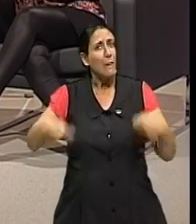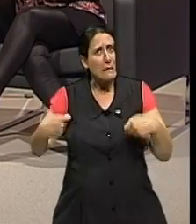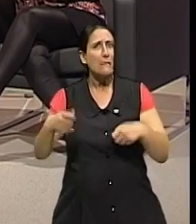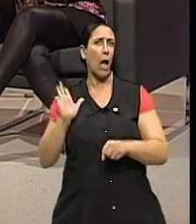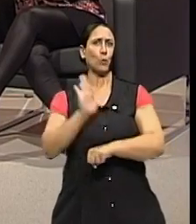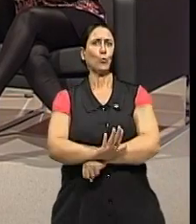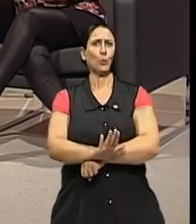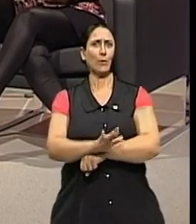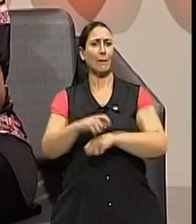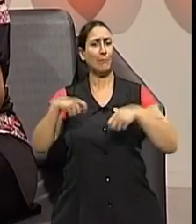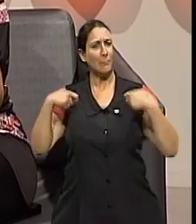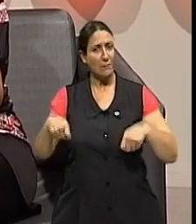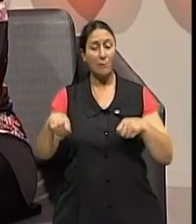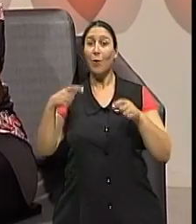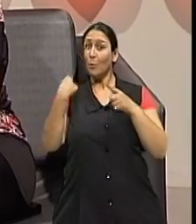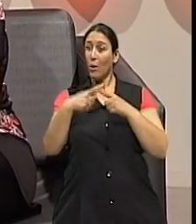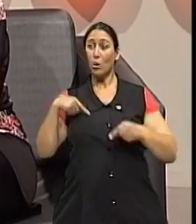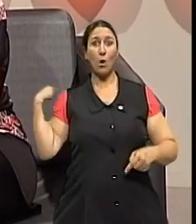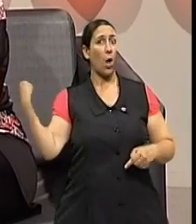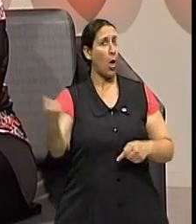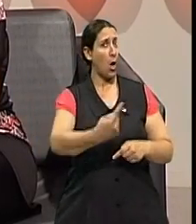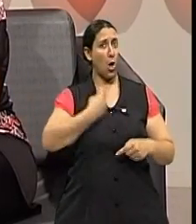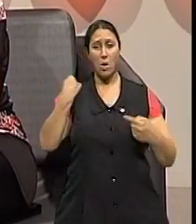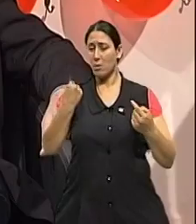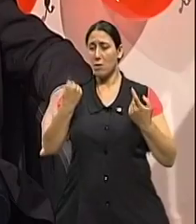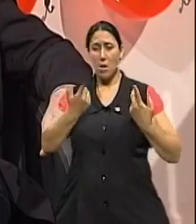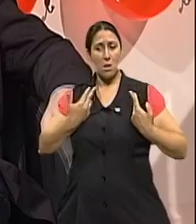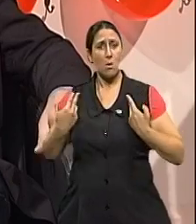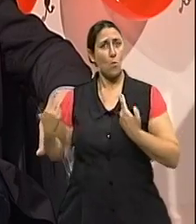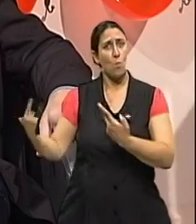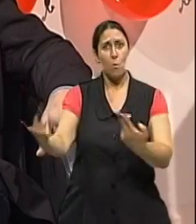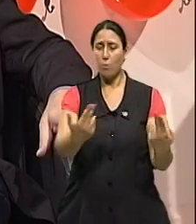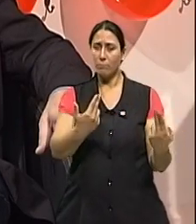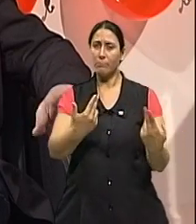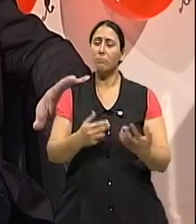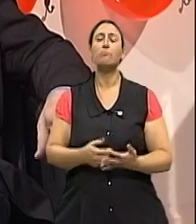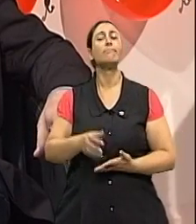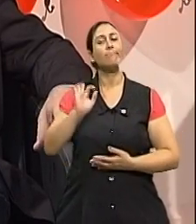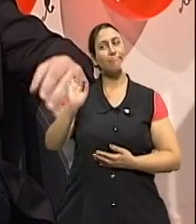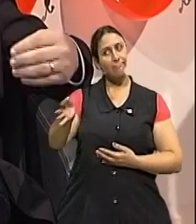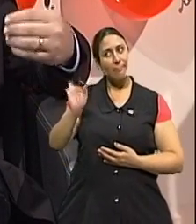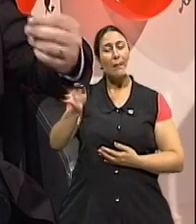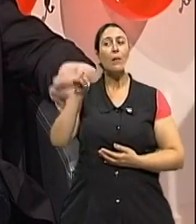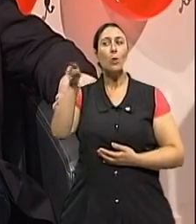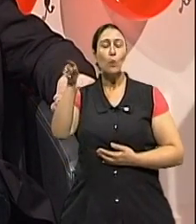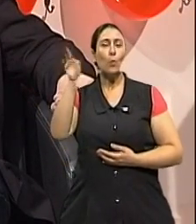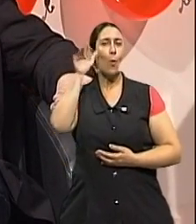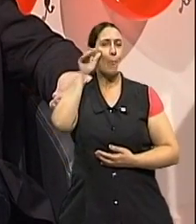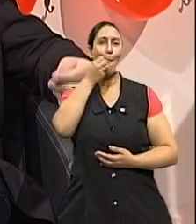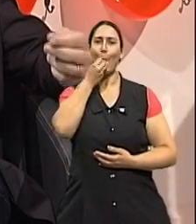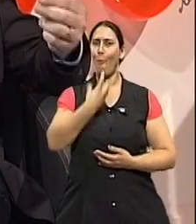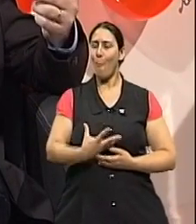nós somos só semelhantes, nós somos diferentes. Excelente a tua observação, porque na verdade,